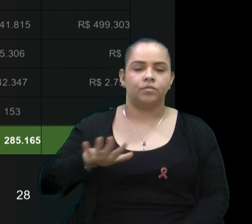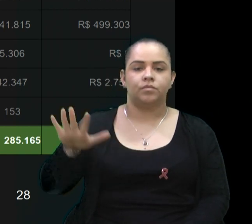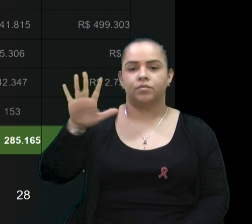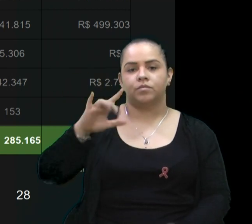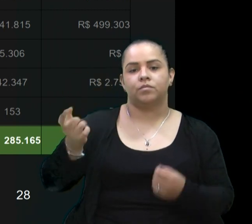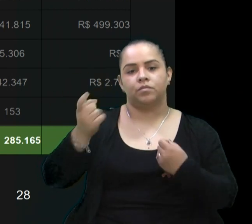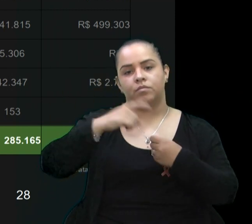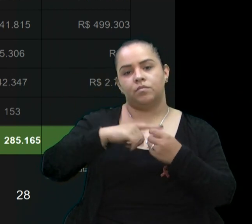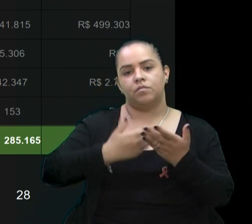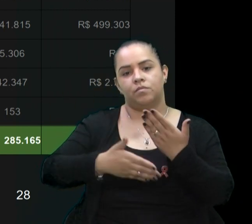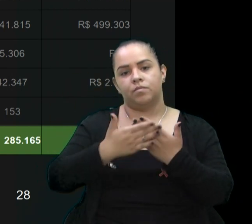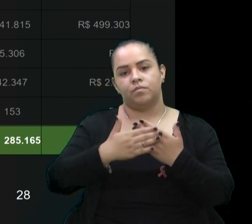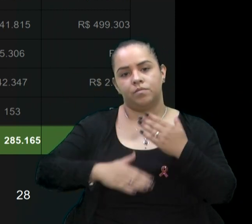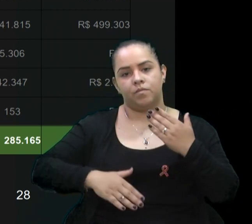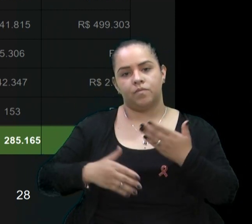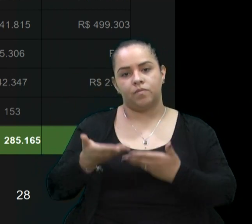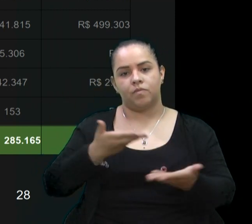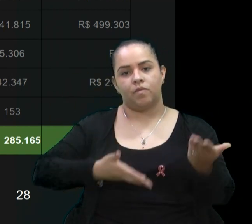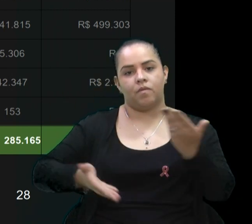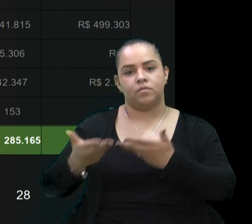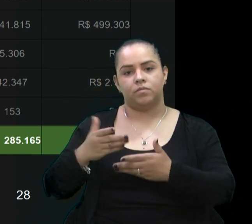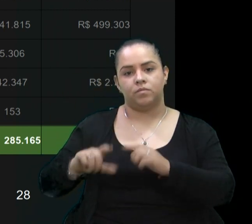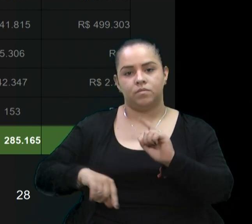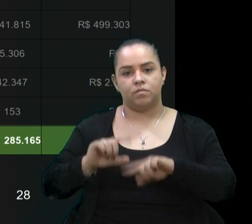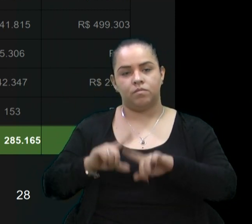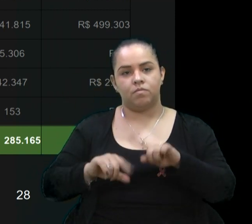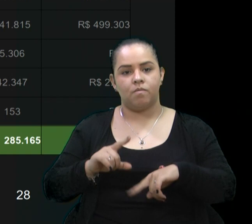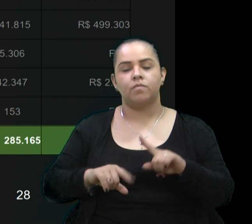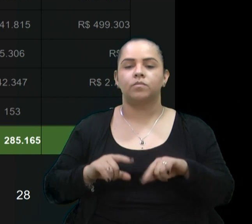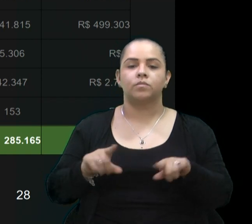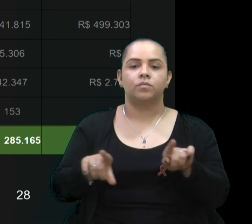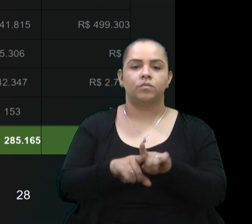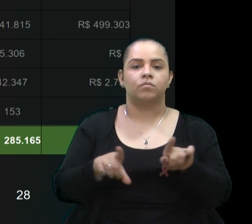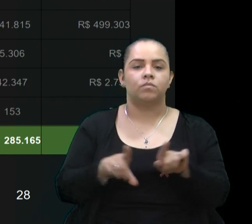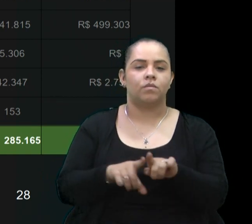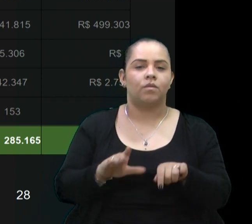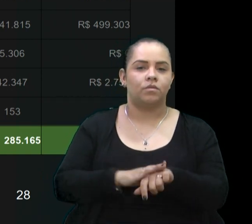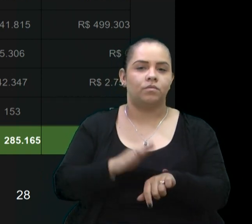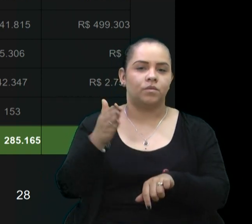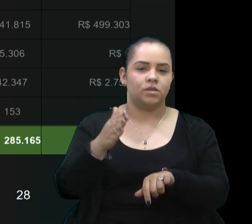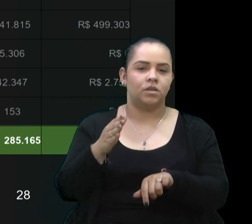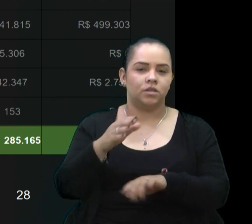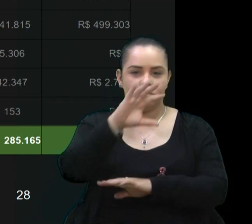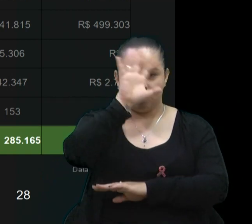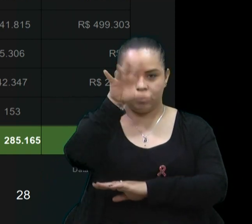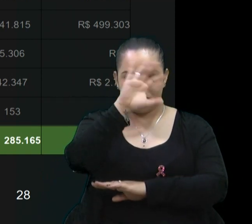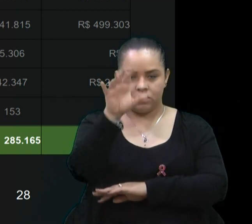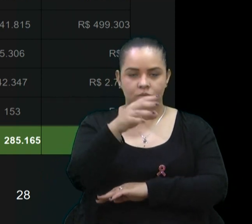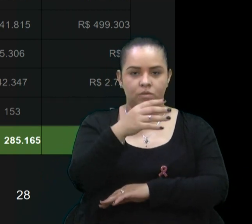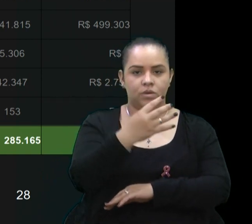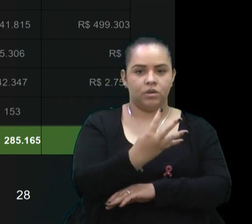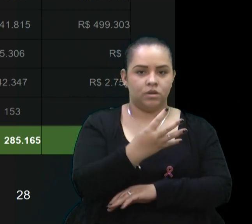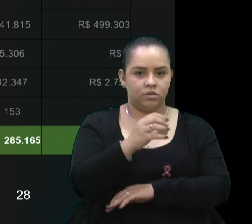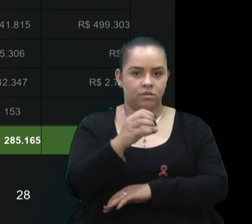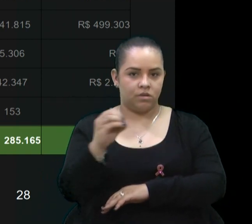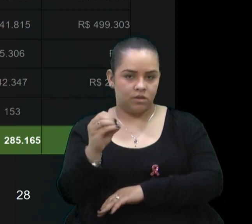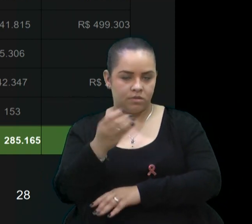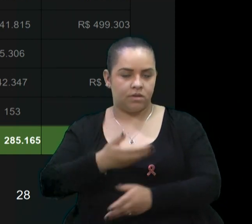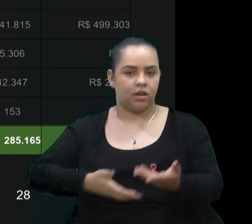atendimentos. O nosso serviço móvel também aumentou em torno de 400 atendimentos.